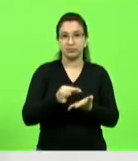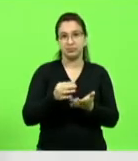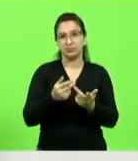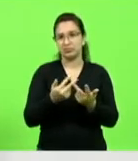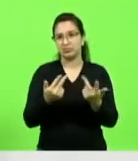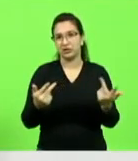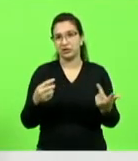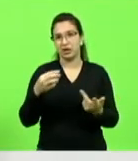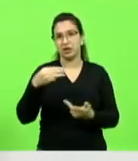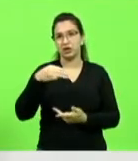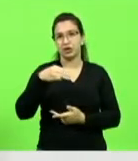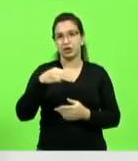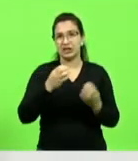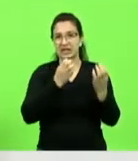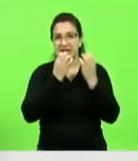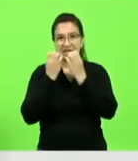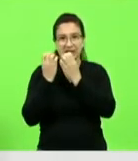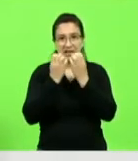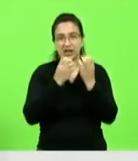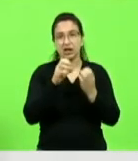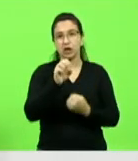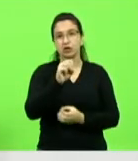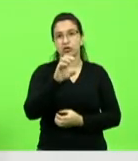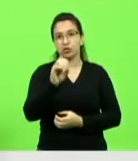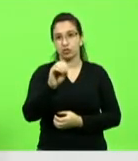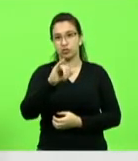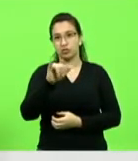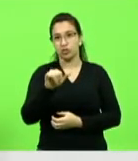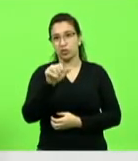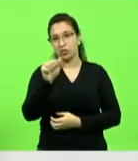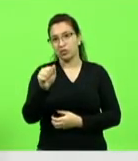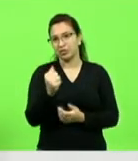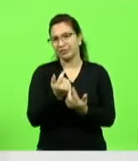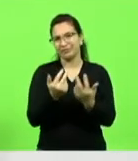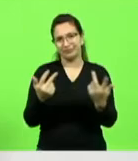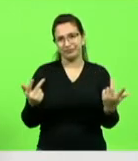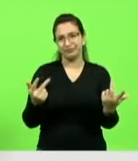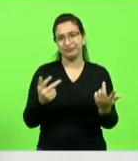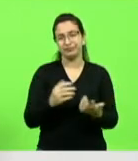milho, soja, entre outros cereais.